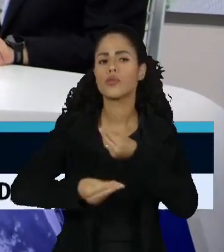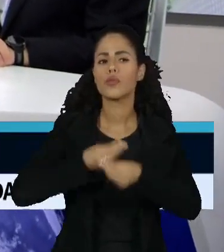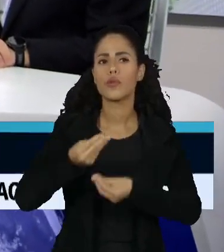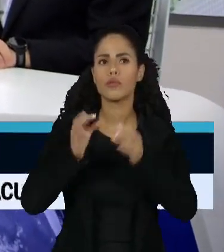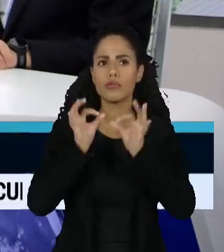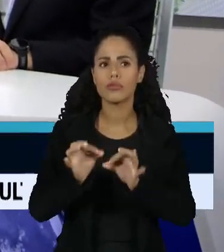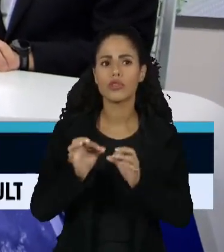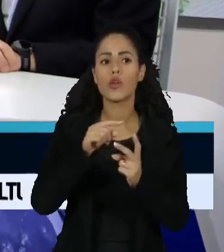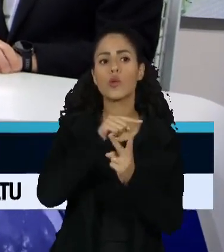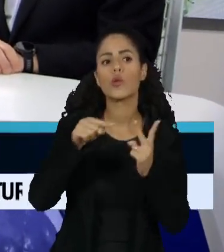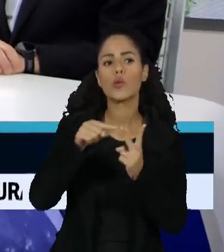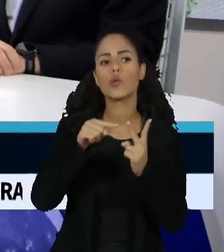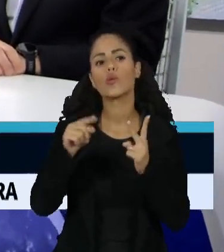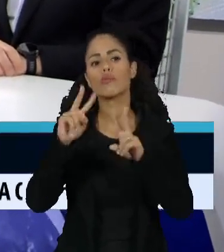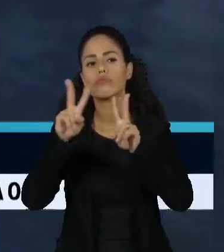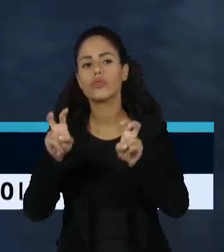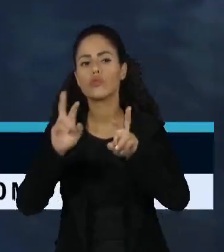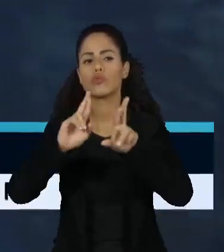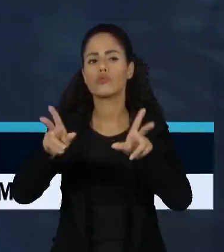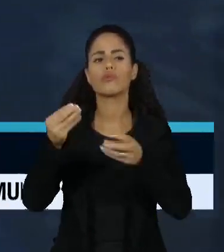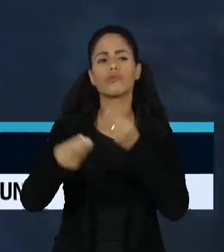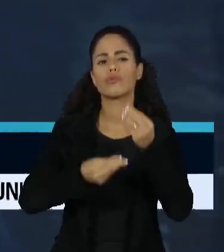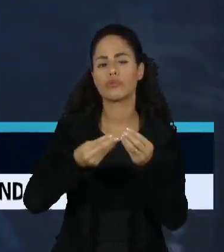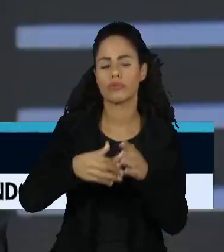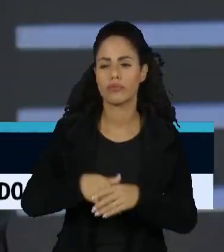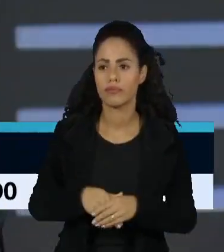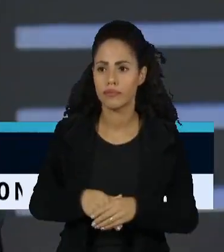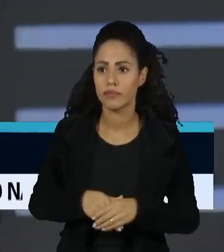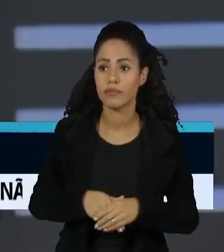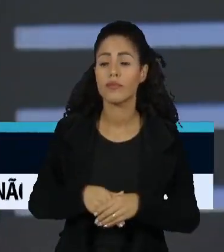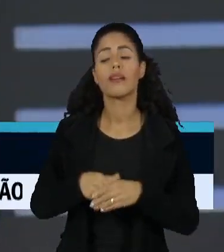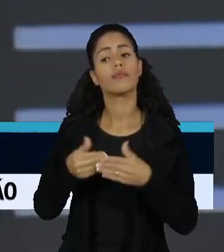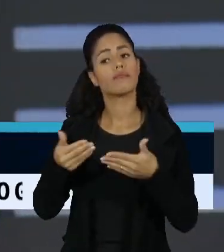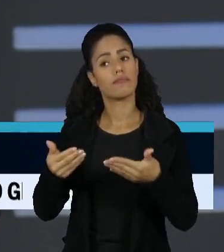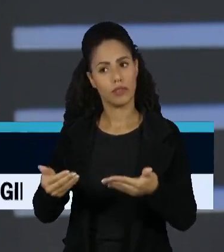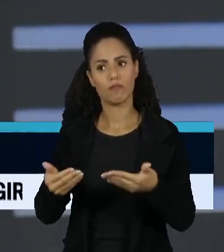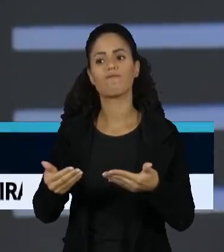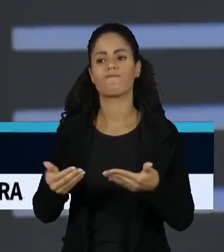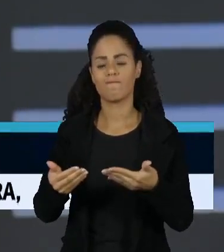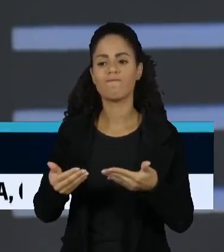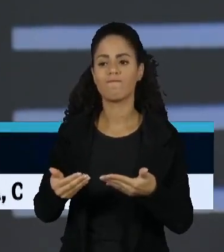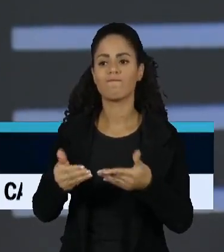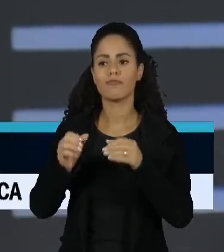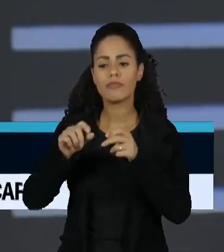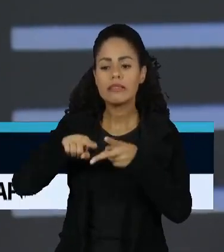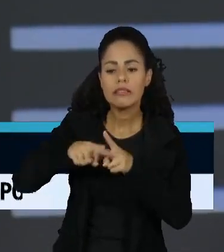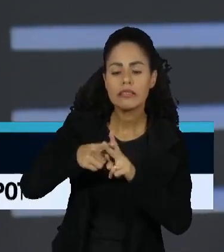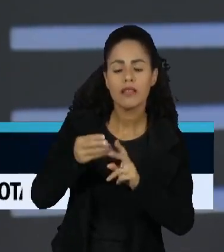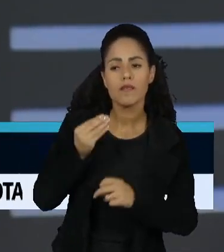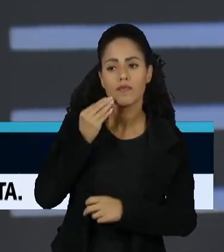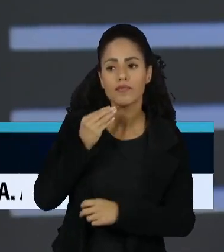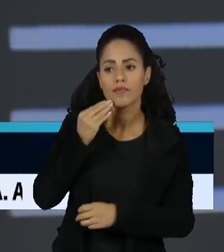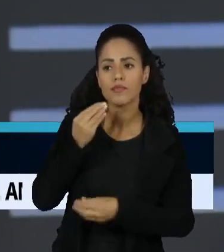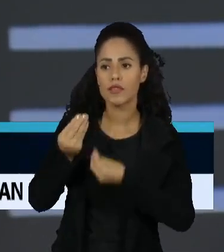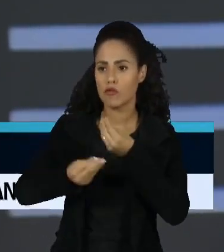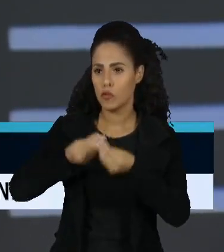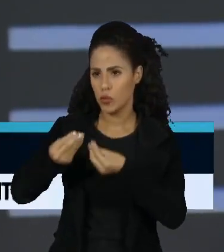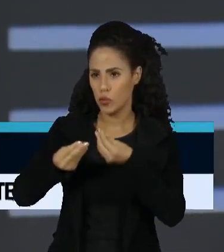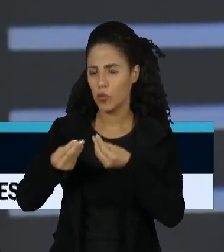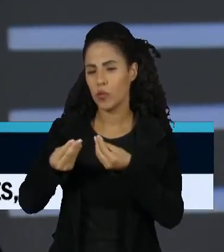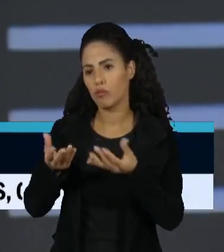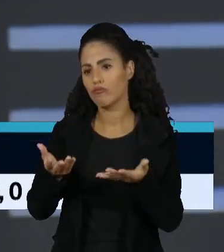dois assuntos que são tão divergentes? É, eu acho que é consertar, quer dizer,